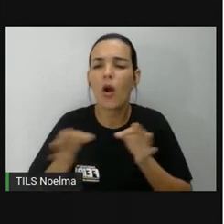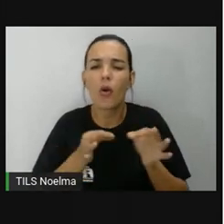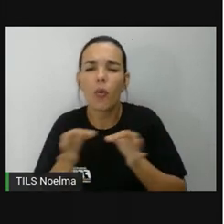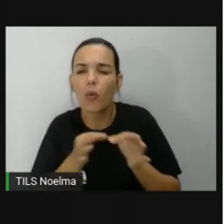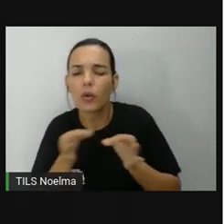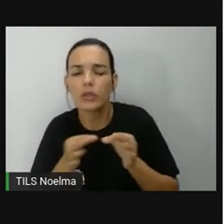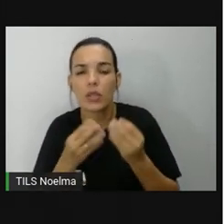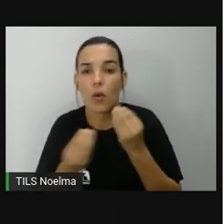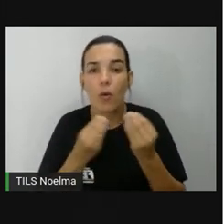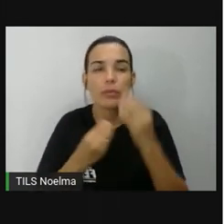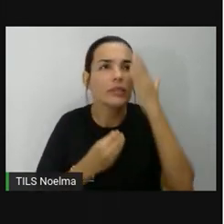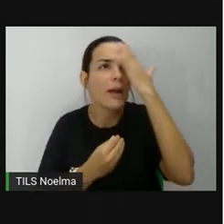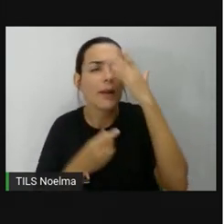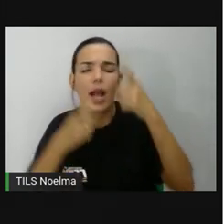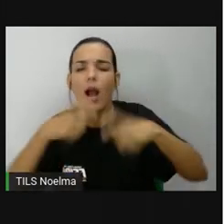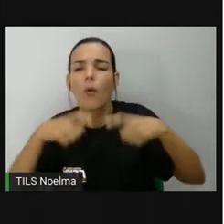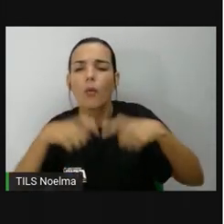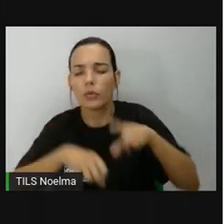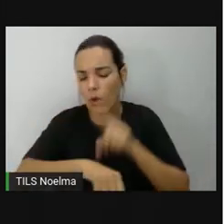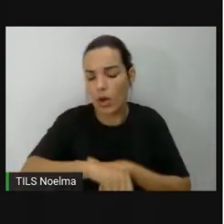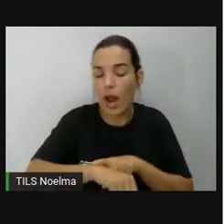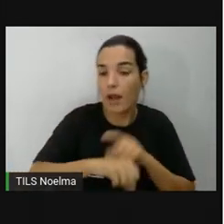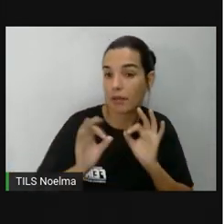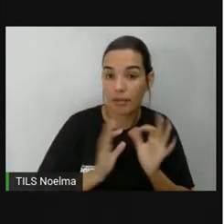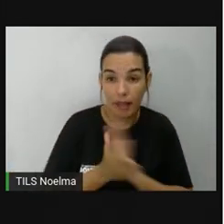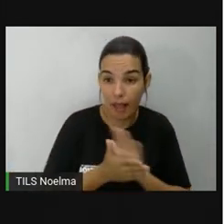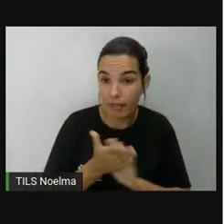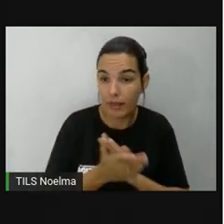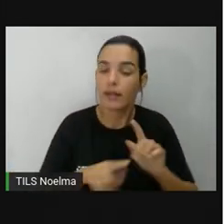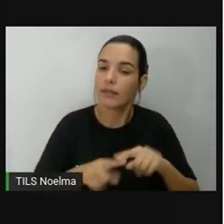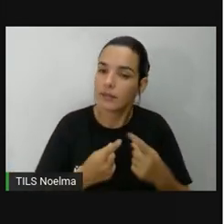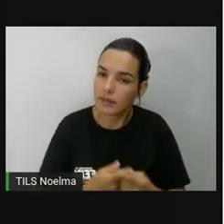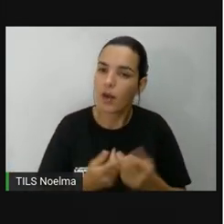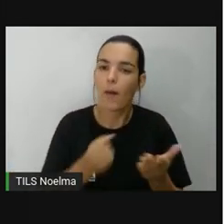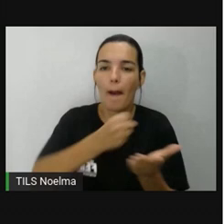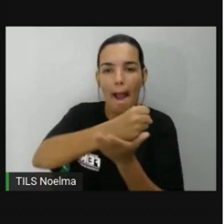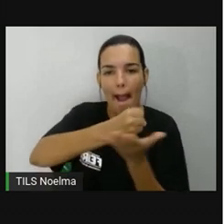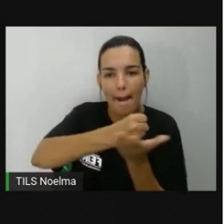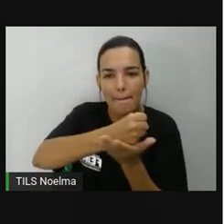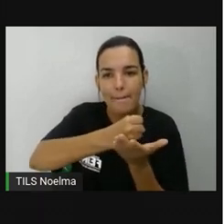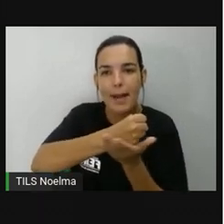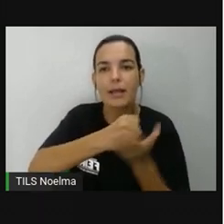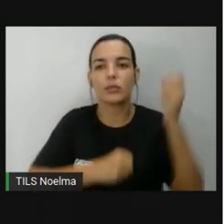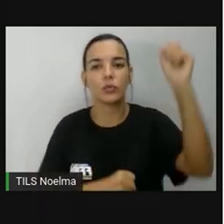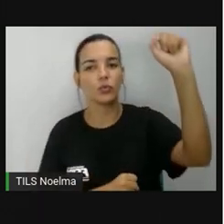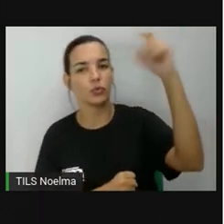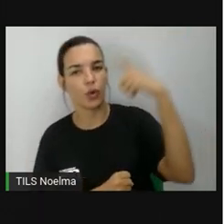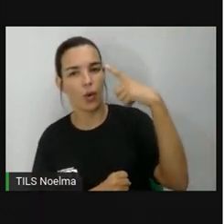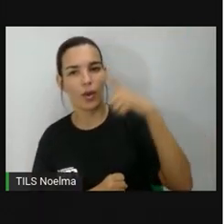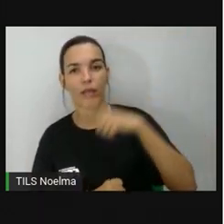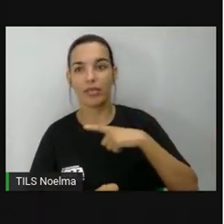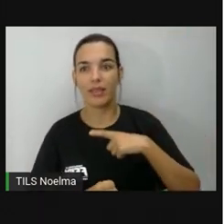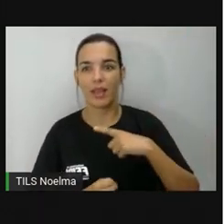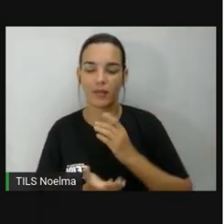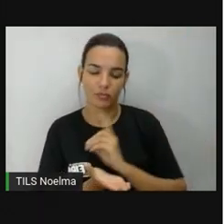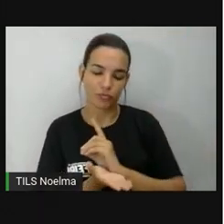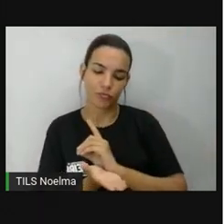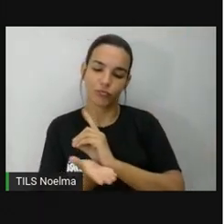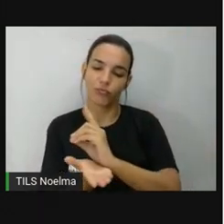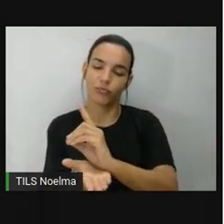orientavam pela posição do Sol. E, com base na posição do Sol, criou-se o conceito das direções cardeais.